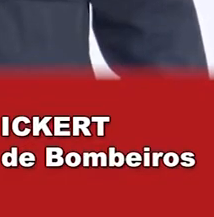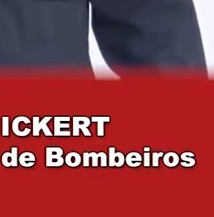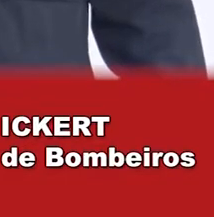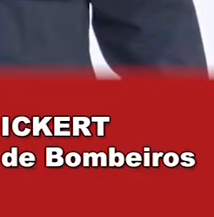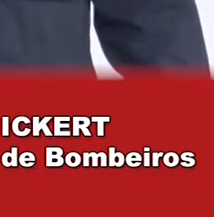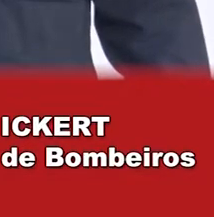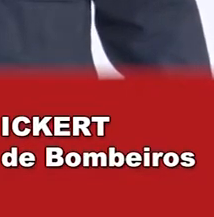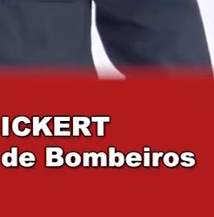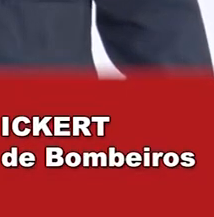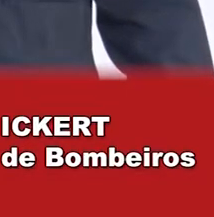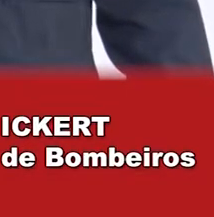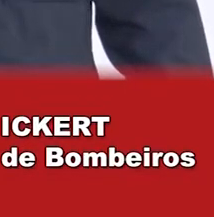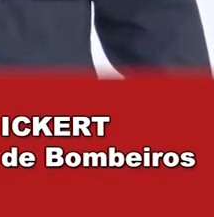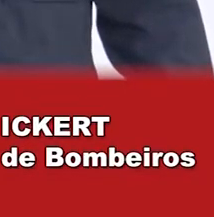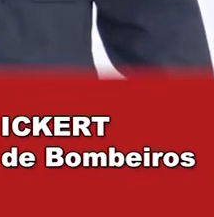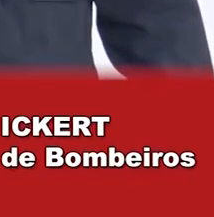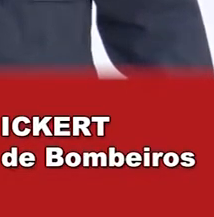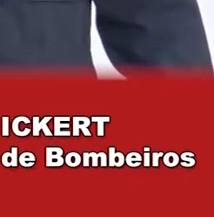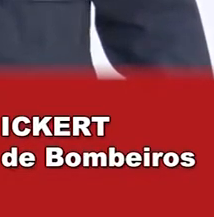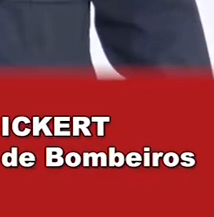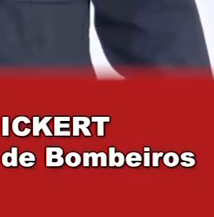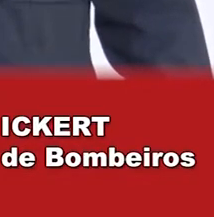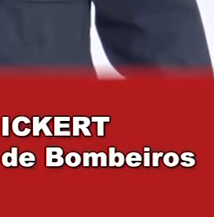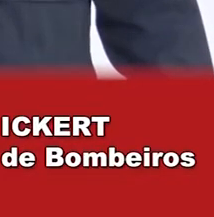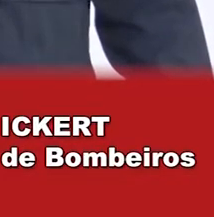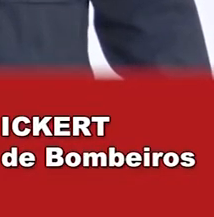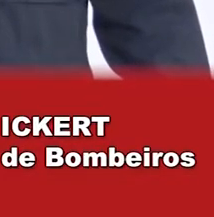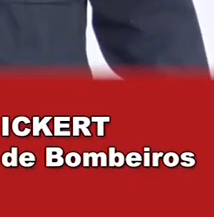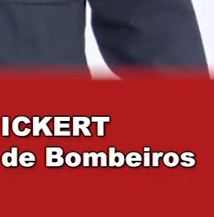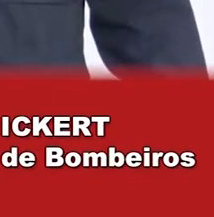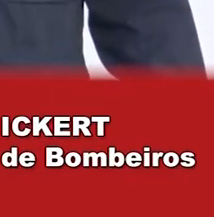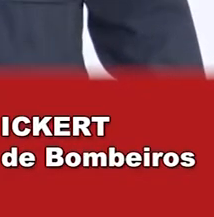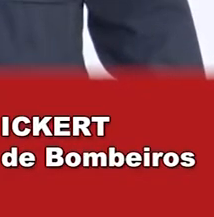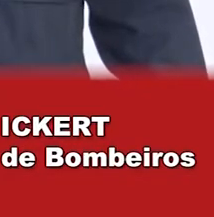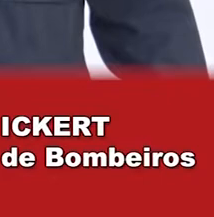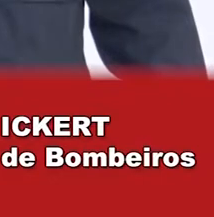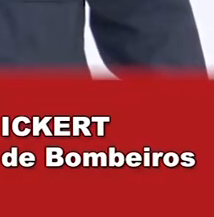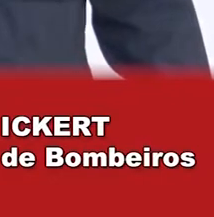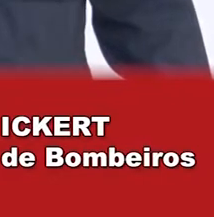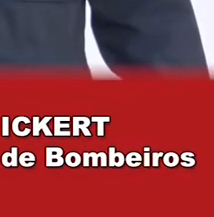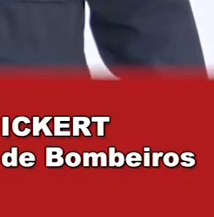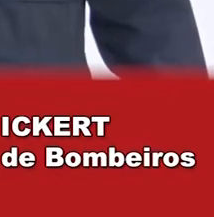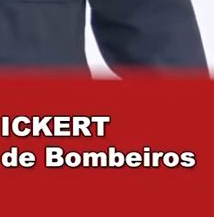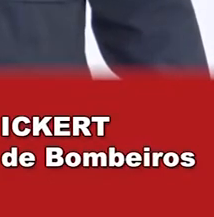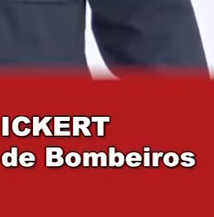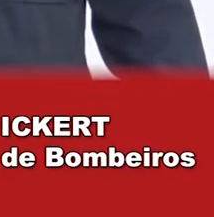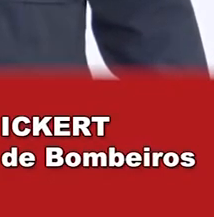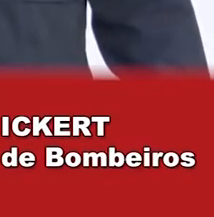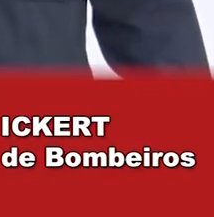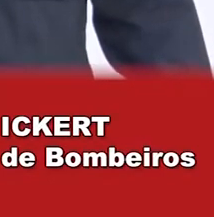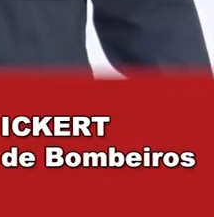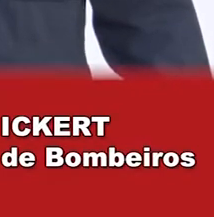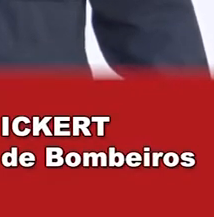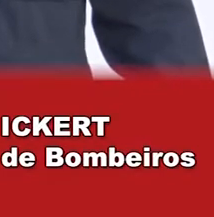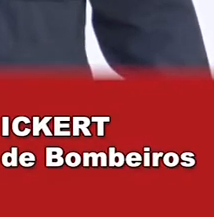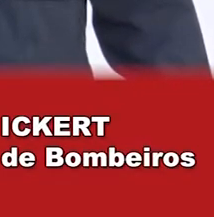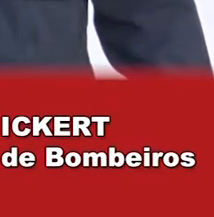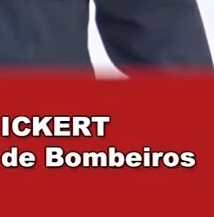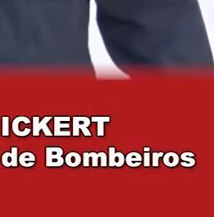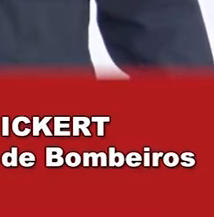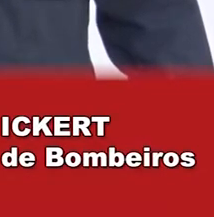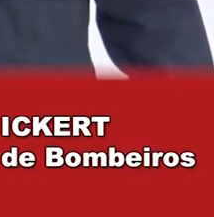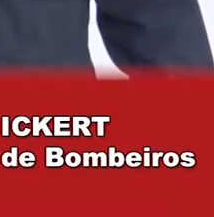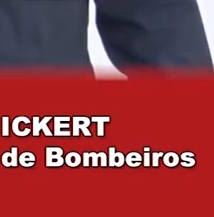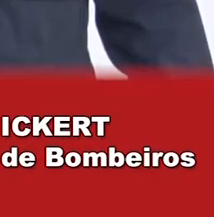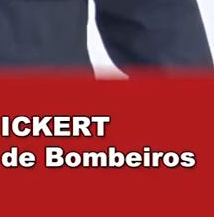necessários durante a noite estar ligados. Tudo isso vai ajudar na segurança contra